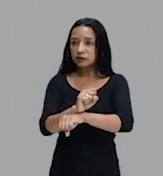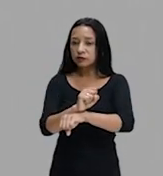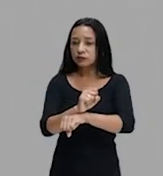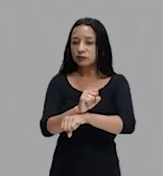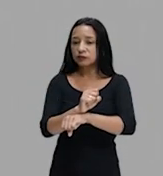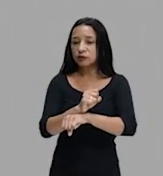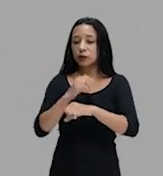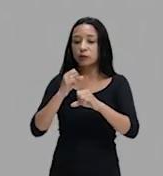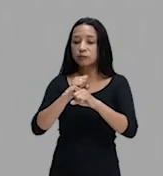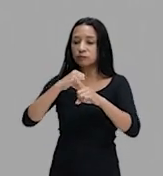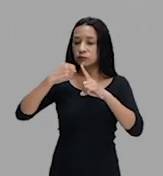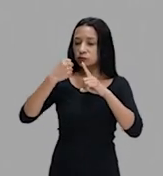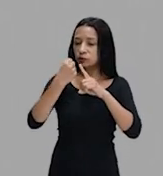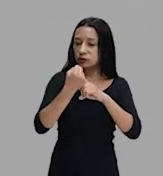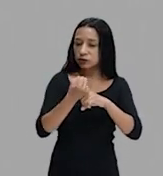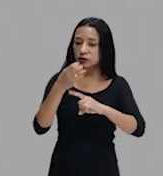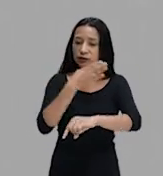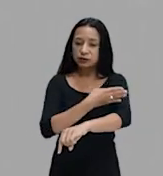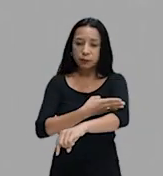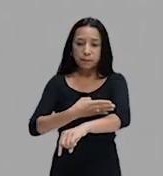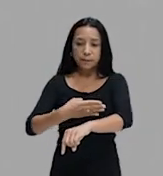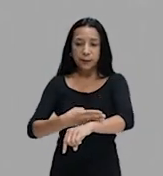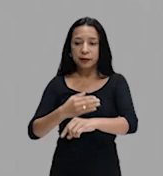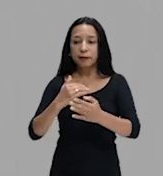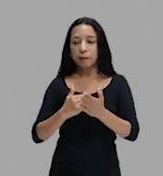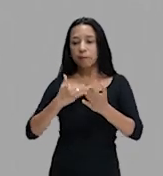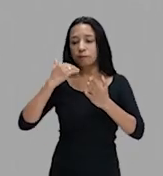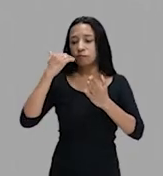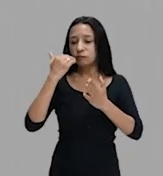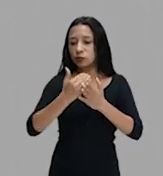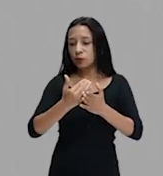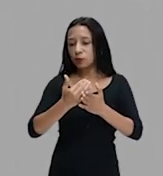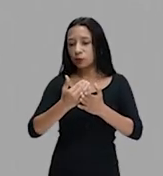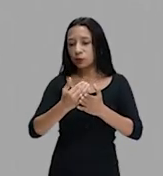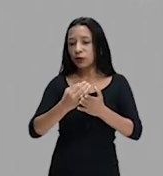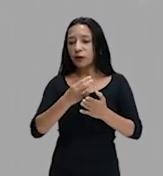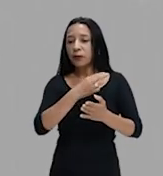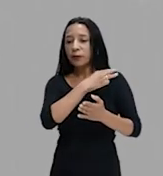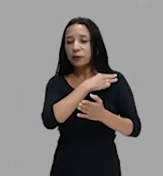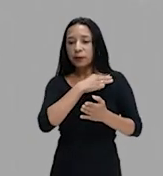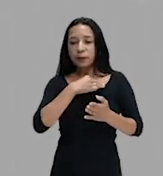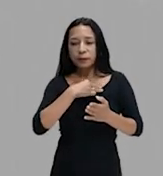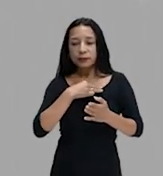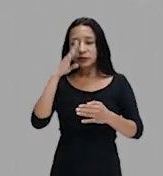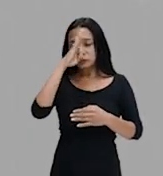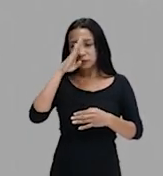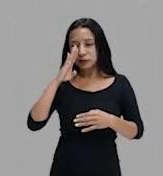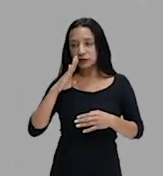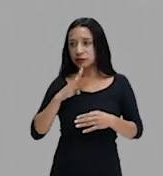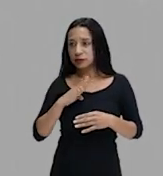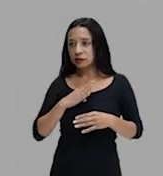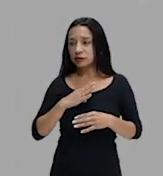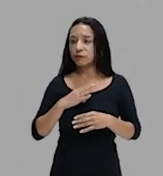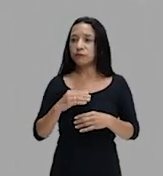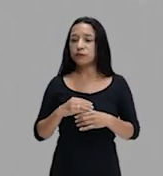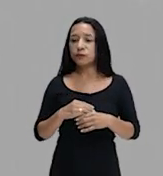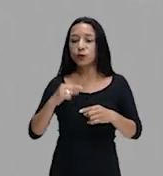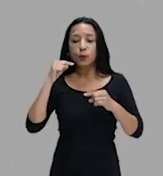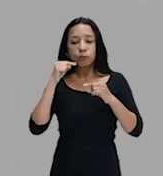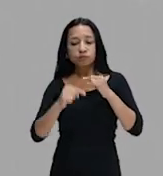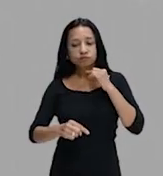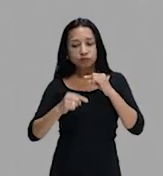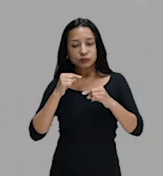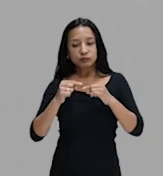elite branca do alto comando da Marinha Brasileira. Lutar contra